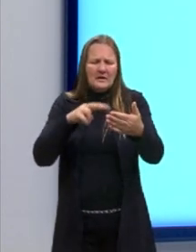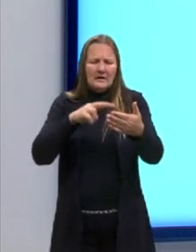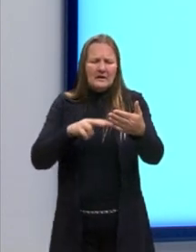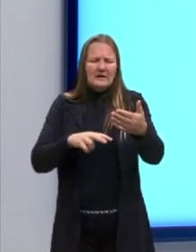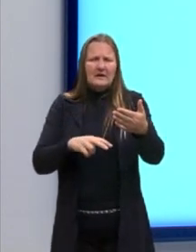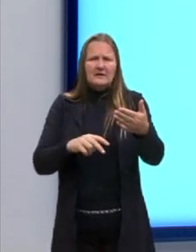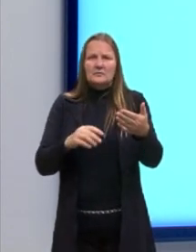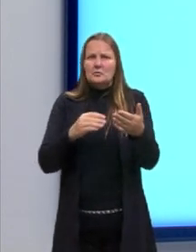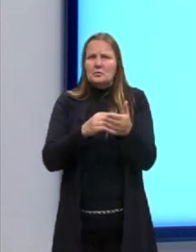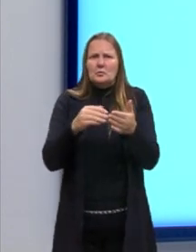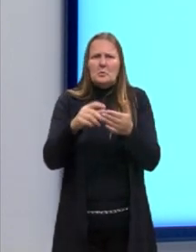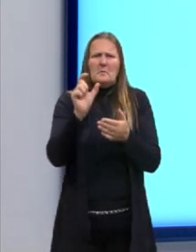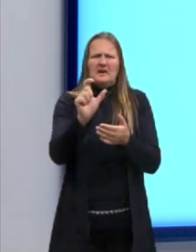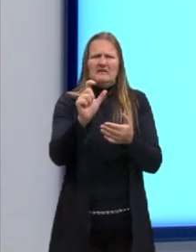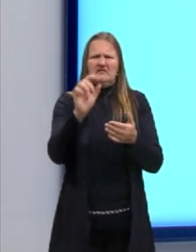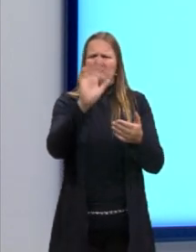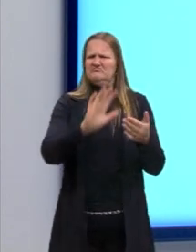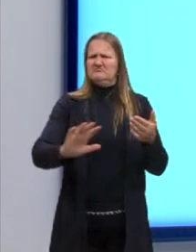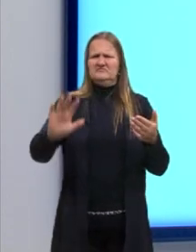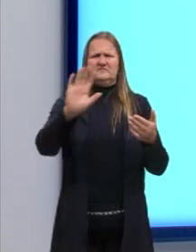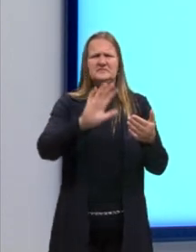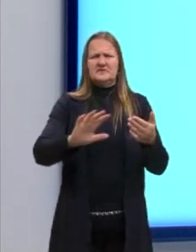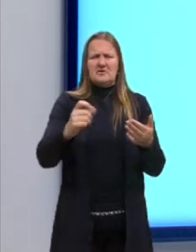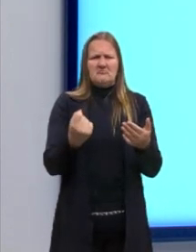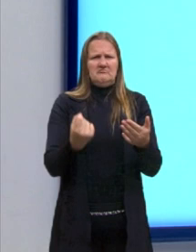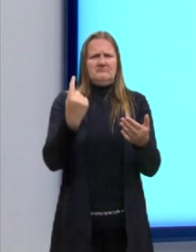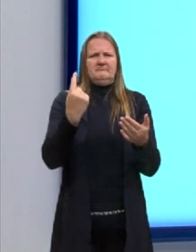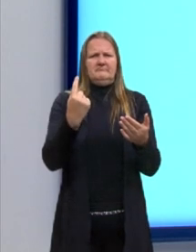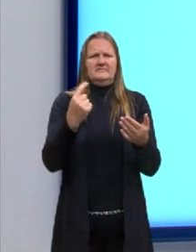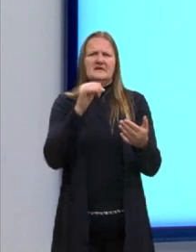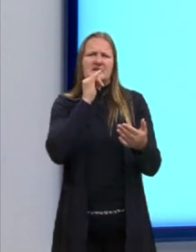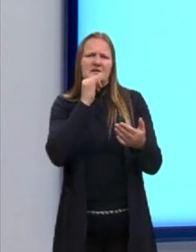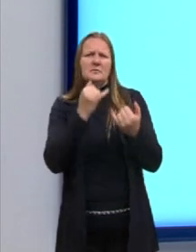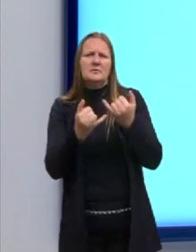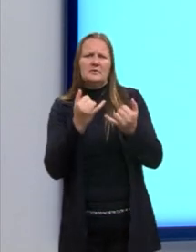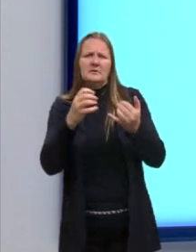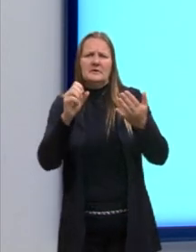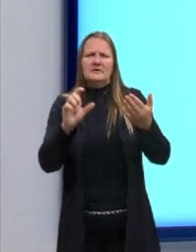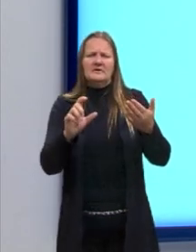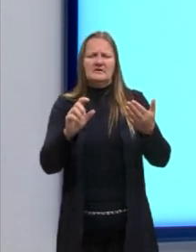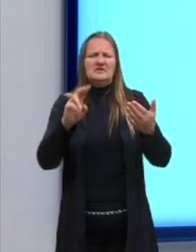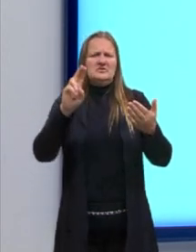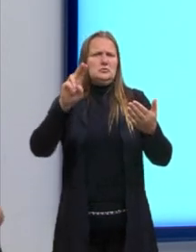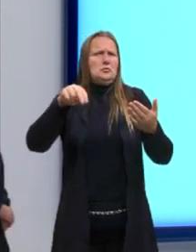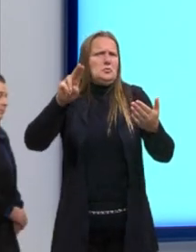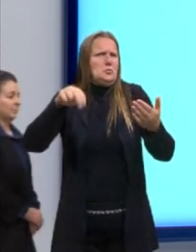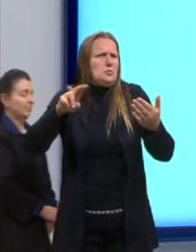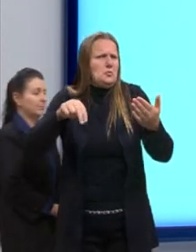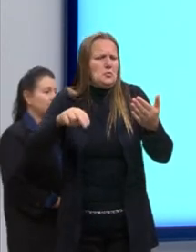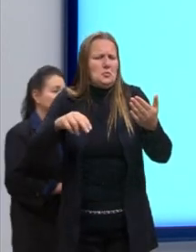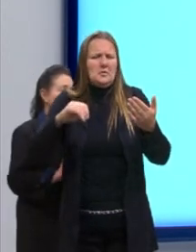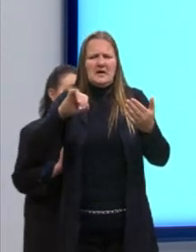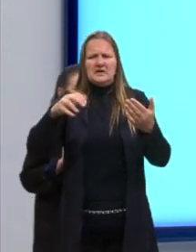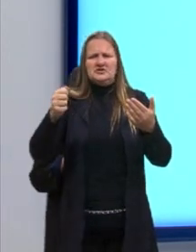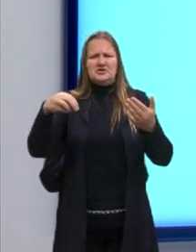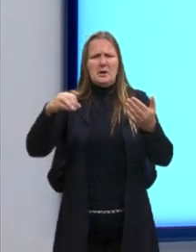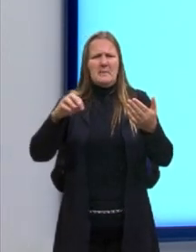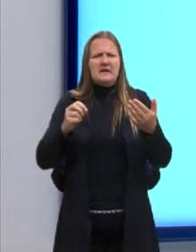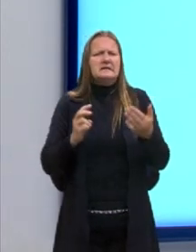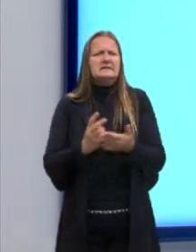palavras que indiquem generalizações, como, por exemplo, jamais, sempre,